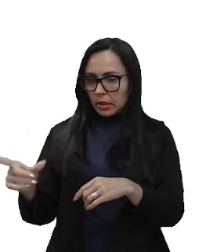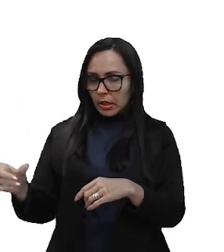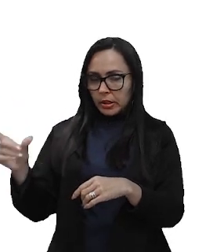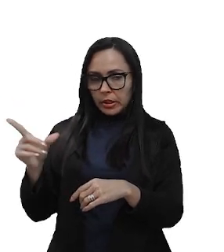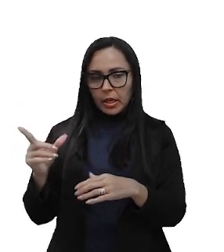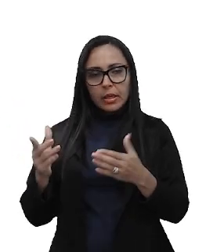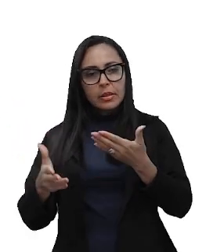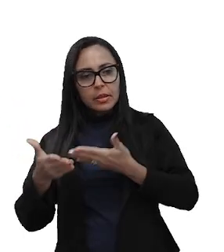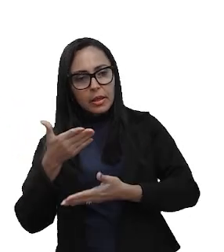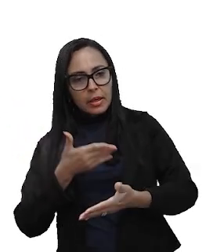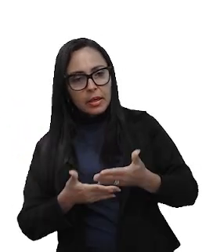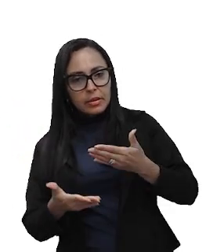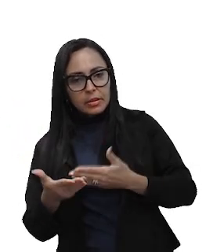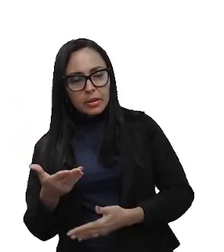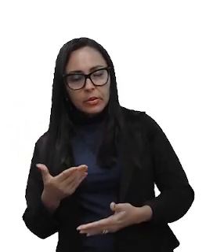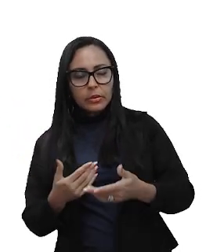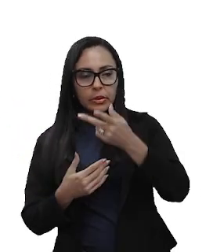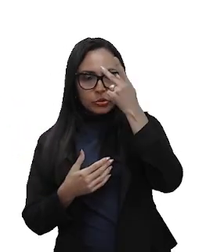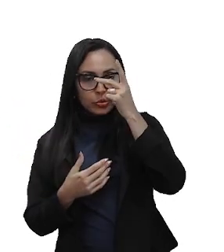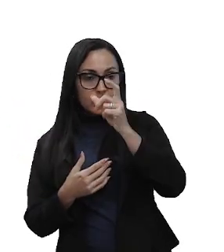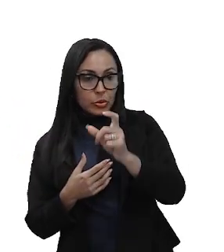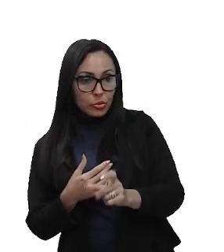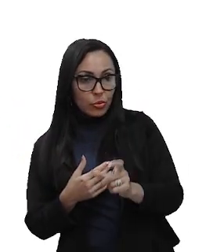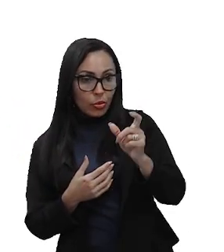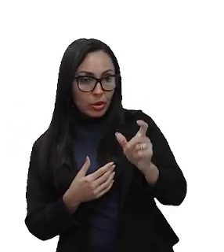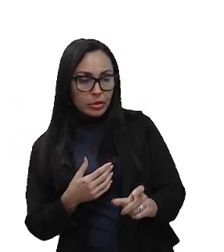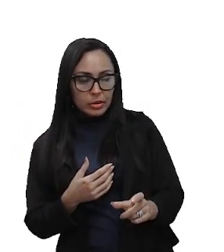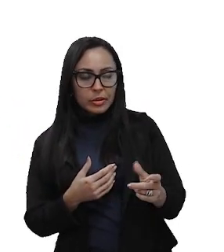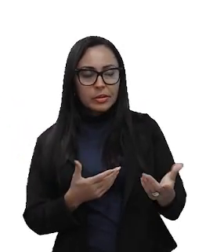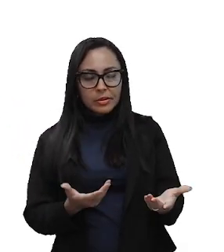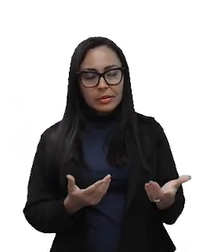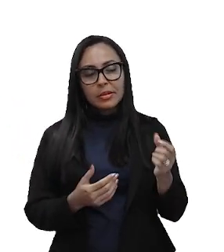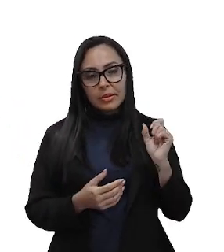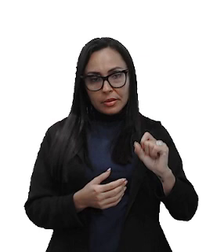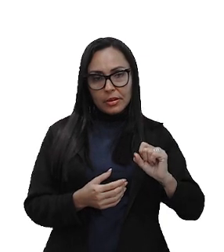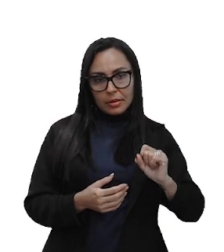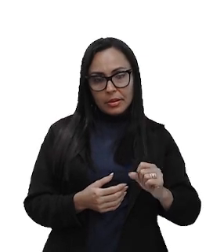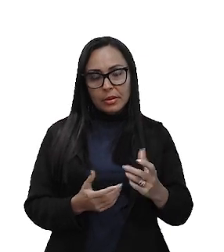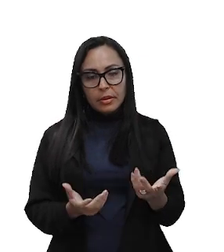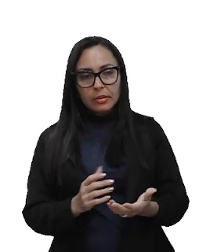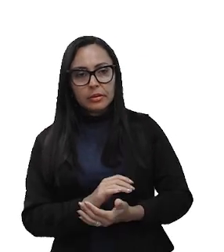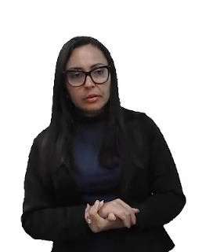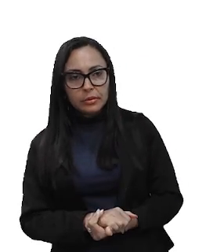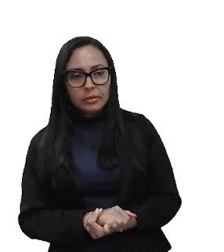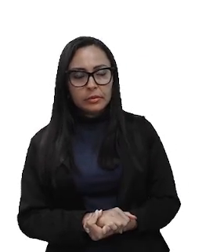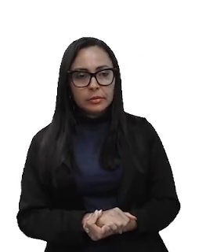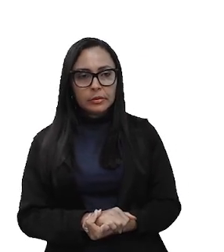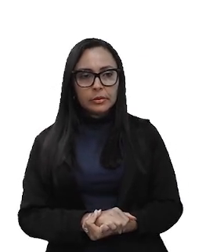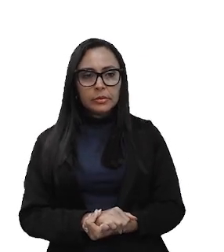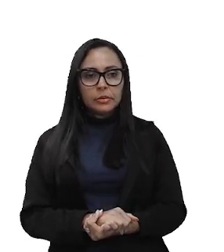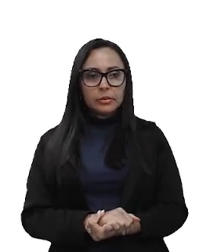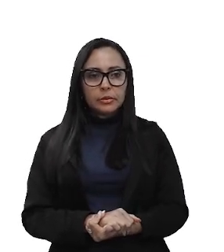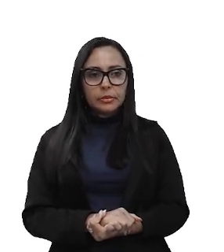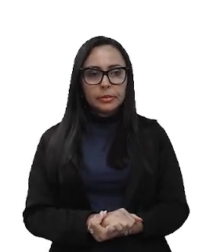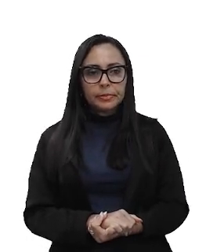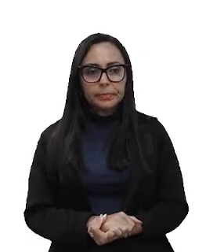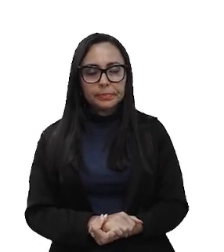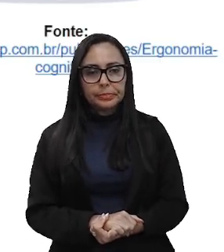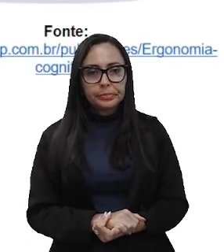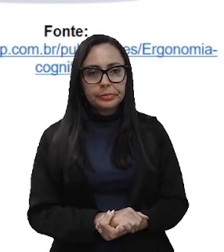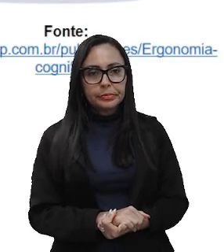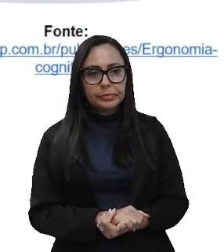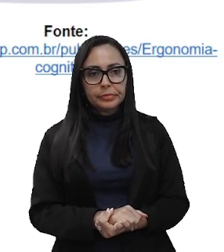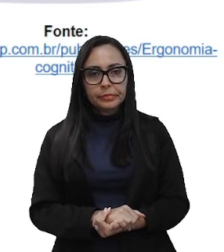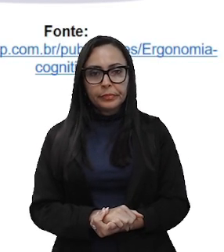entre as pessoas. Isso é uma relação entre a ergonomia organizacional e o design de interiores, tá?